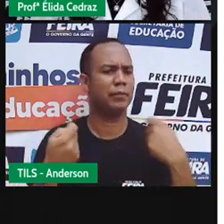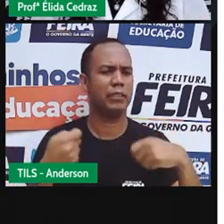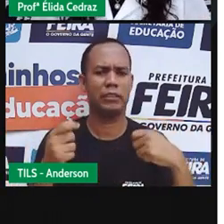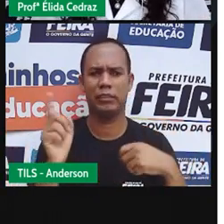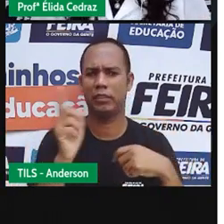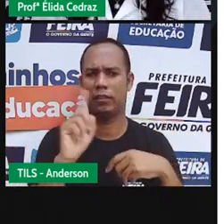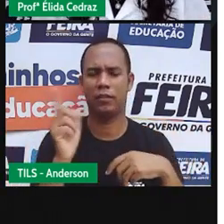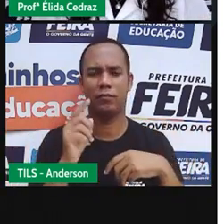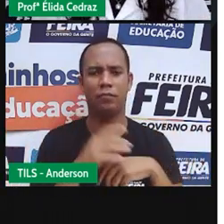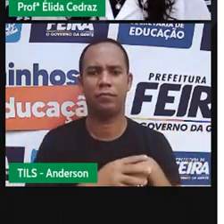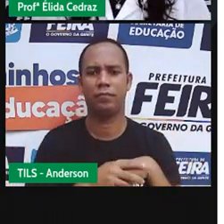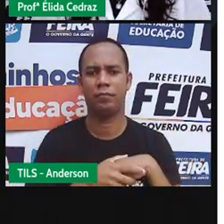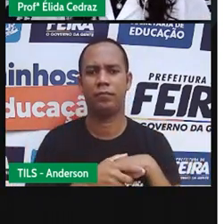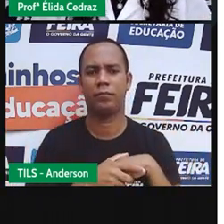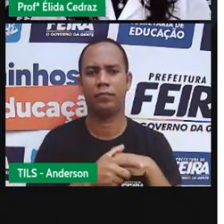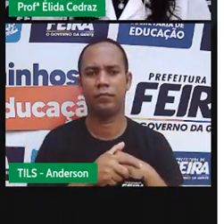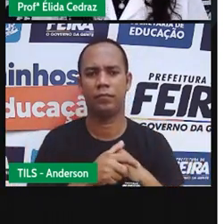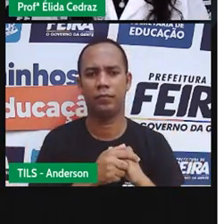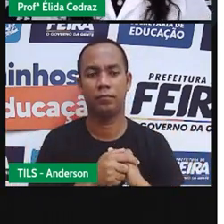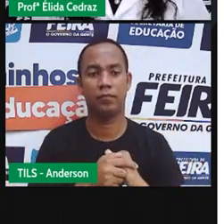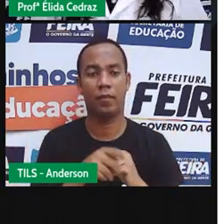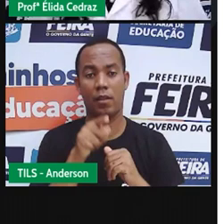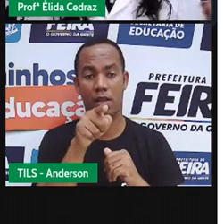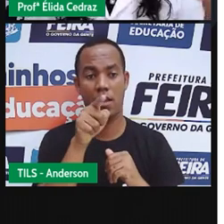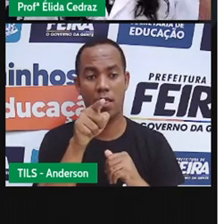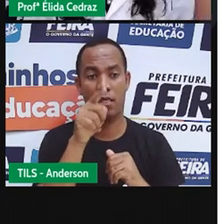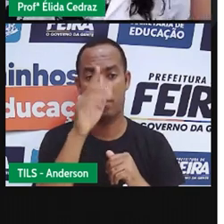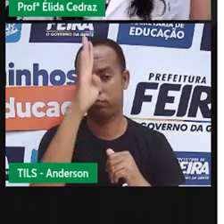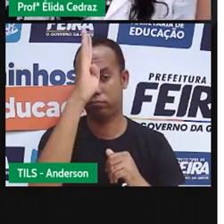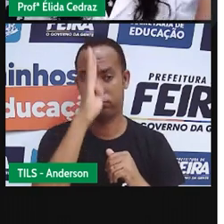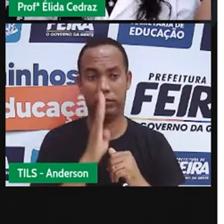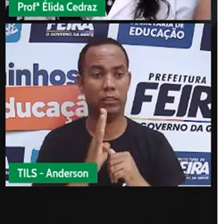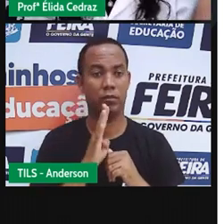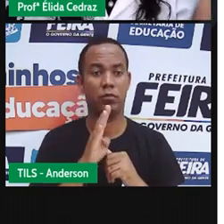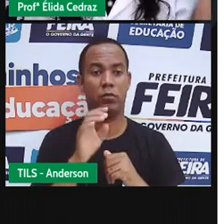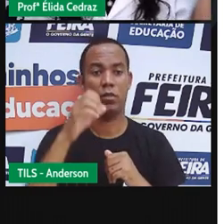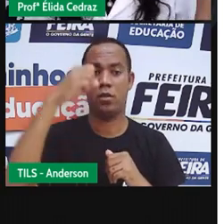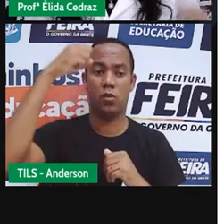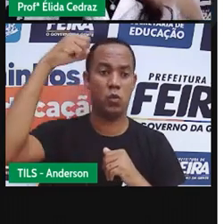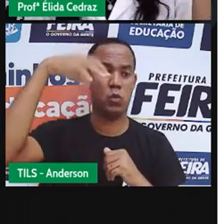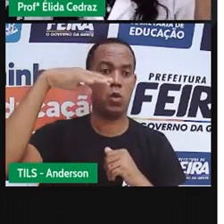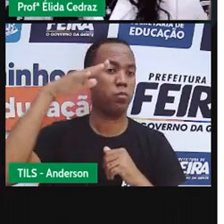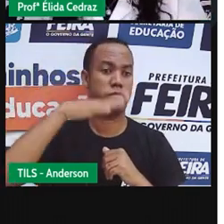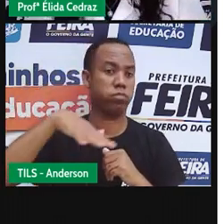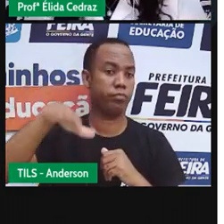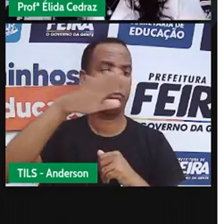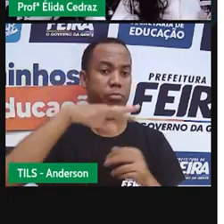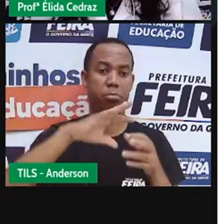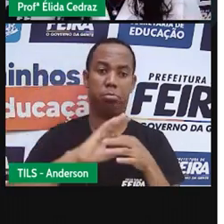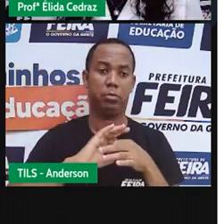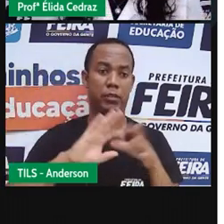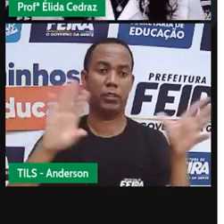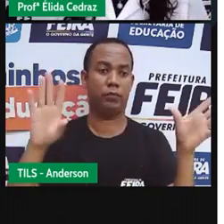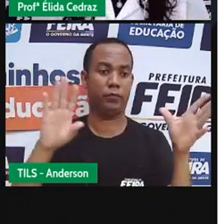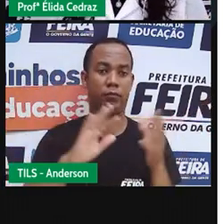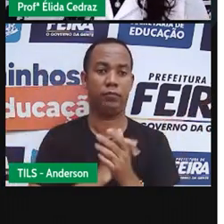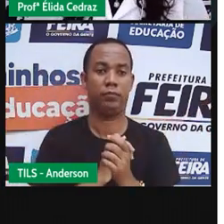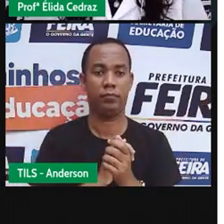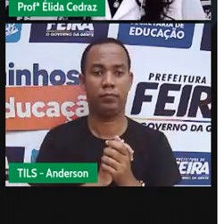precisa de nada disso. Ela é grata, o sol nasce para todo mundo e nasce todos os dias.